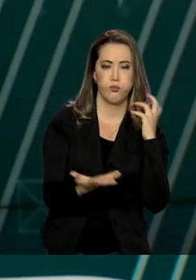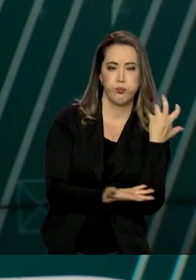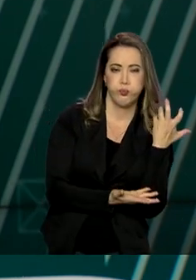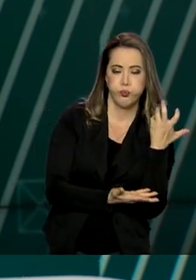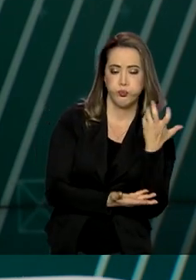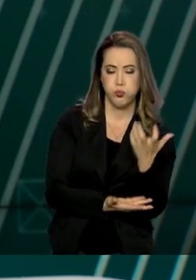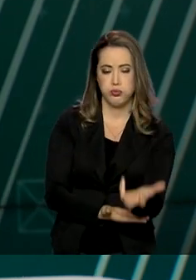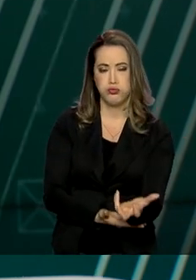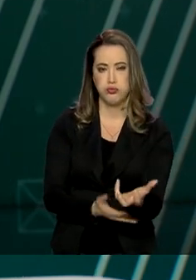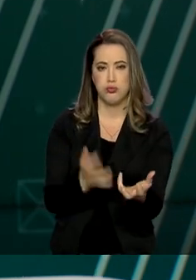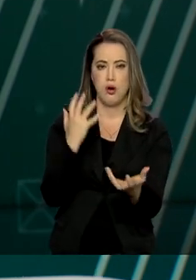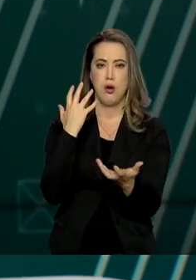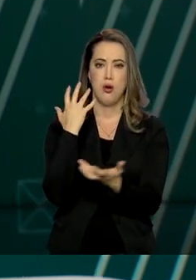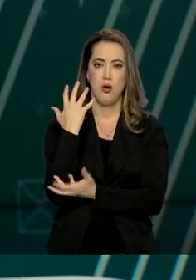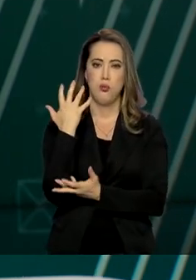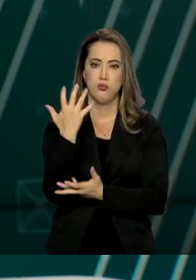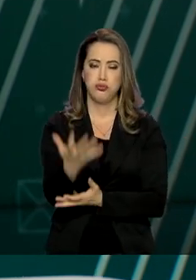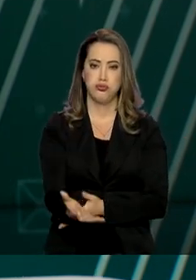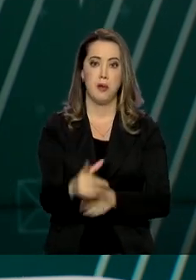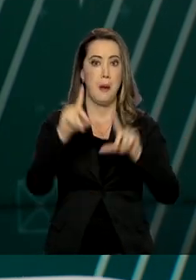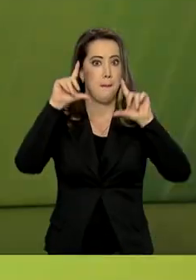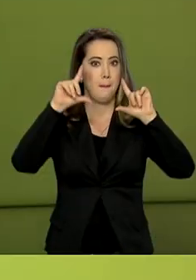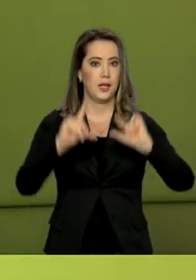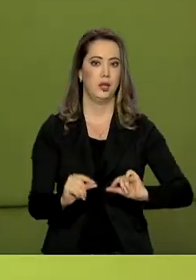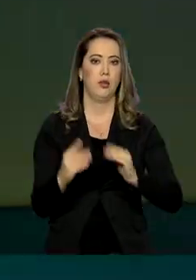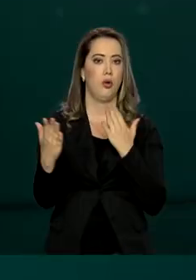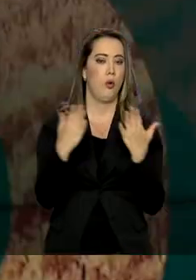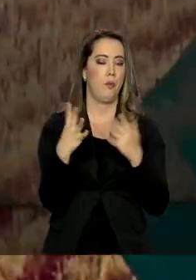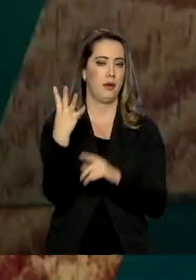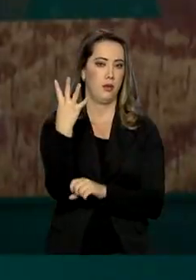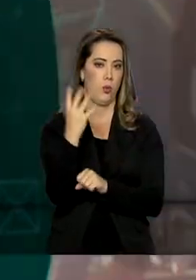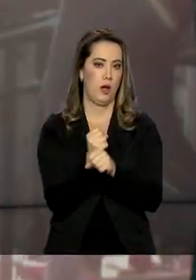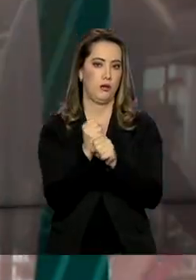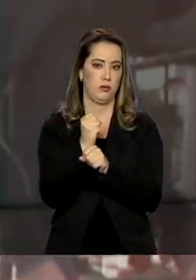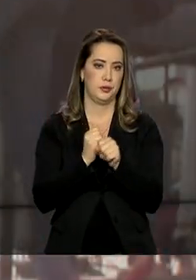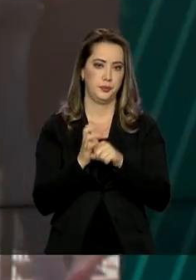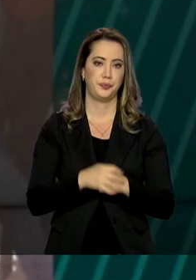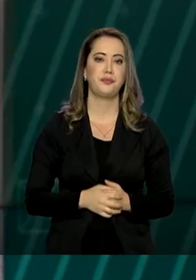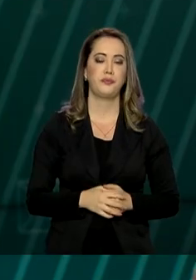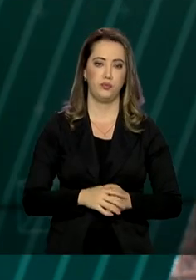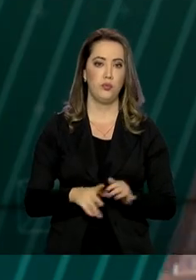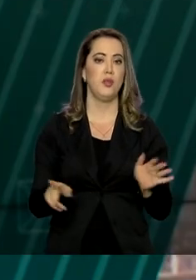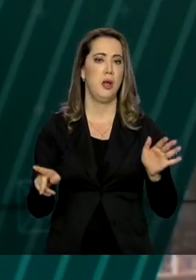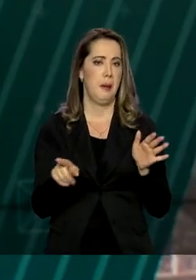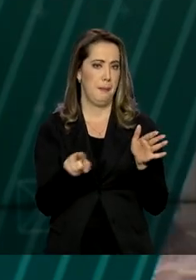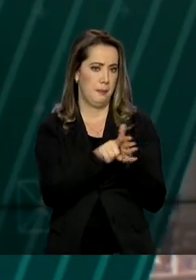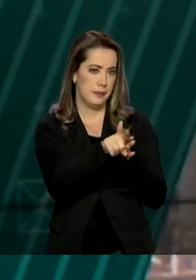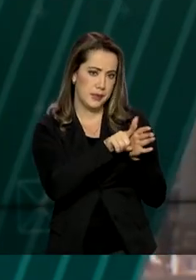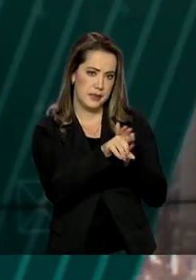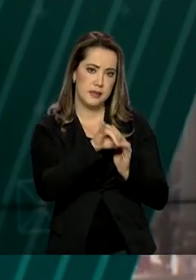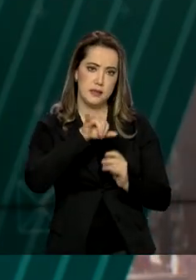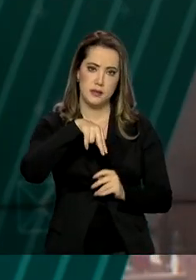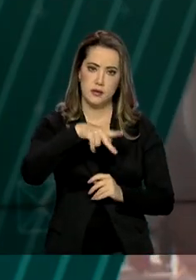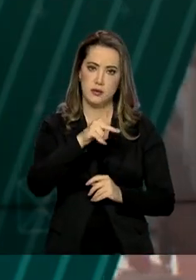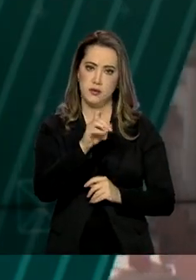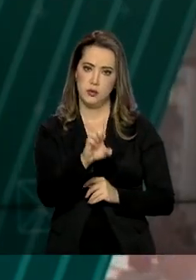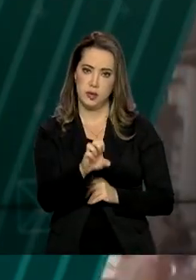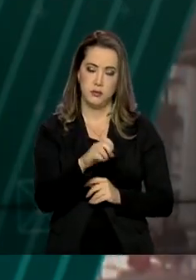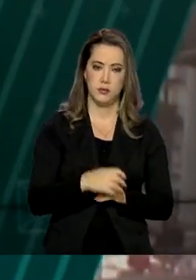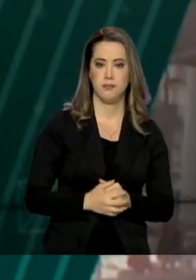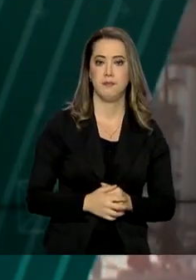da Amazônia e teve o menor índice para o mês dos últimos quatro anos. Os dados são do INPE, o Instituto Nacional de Pesquisas